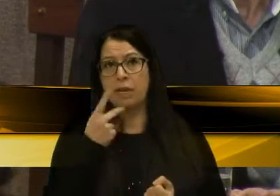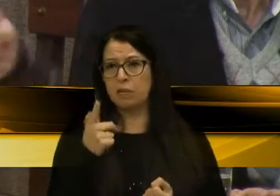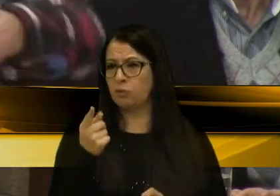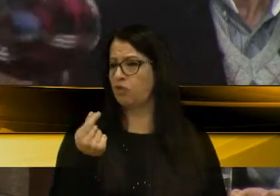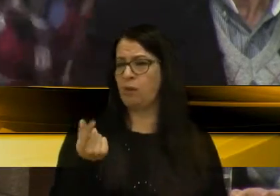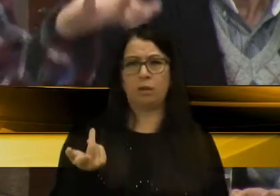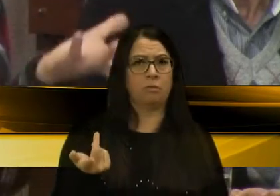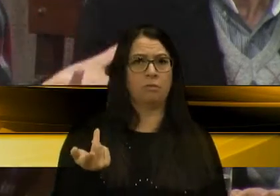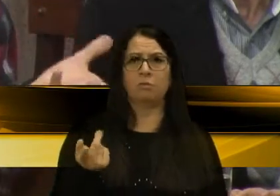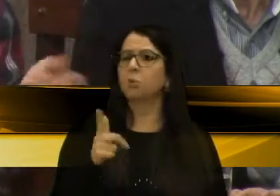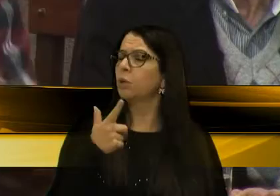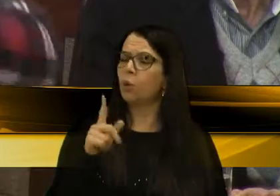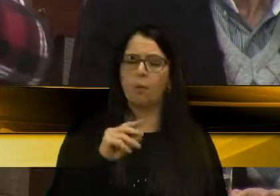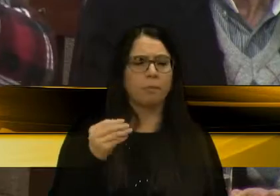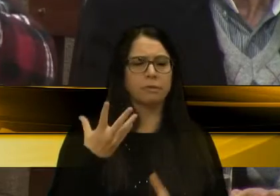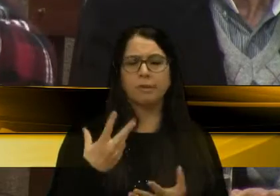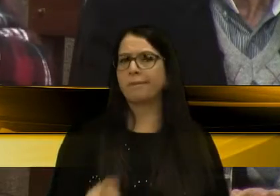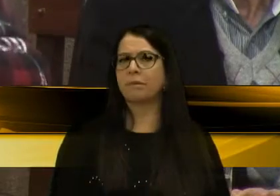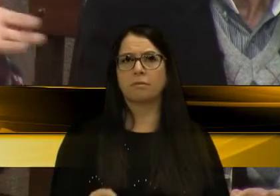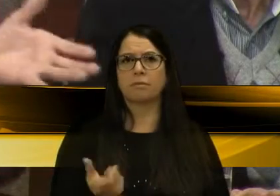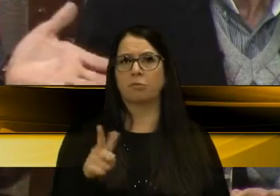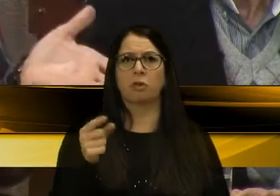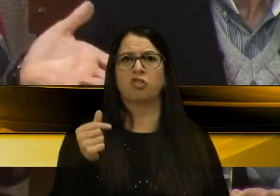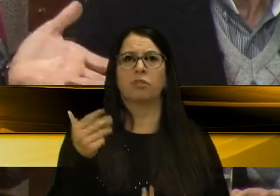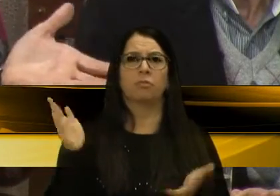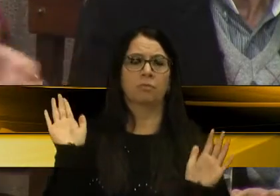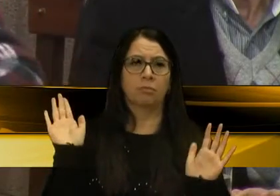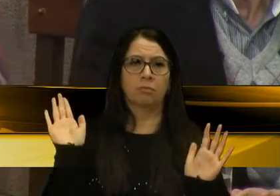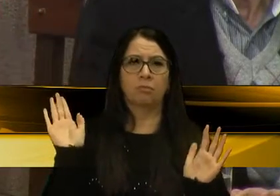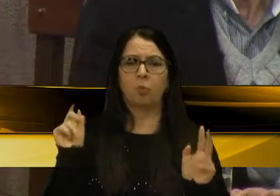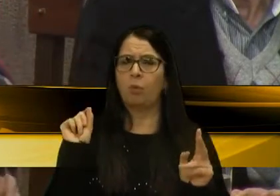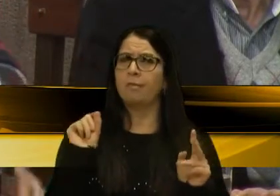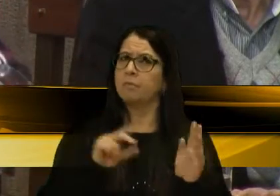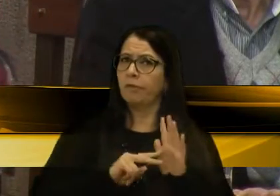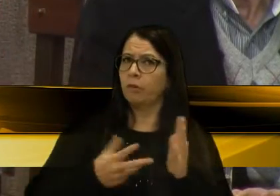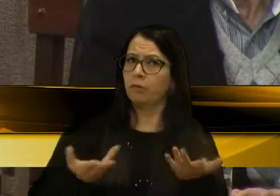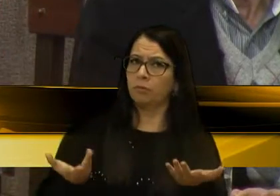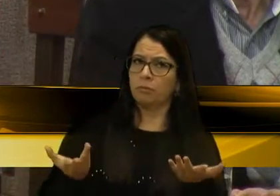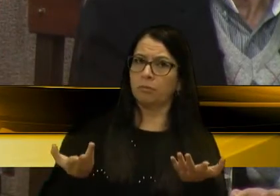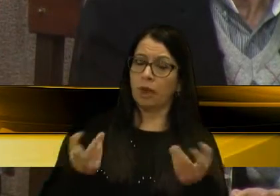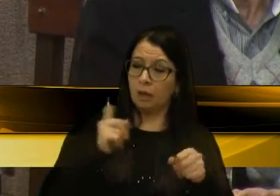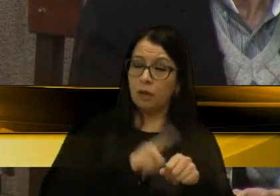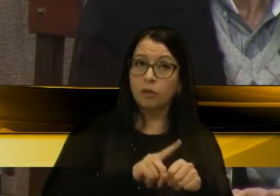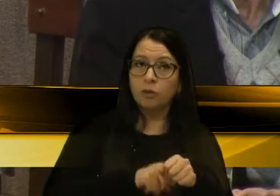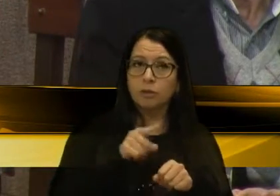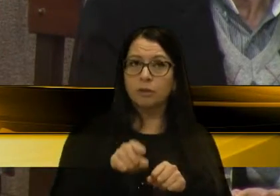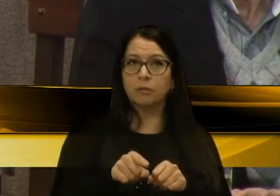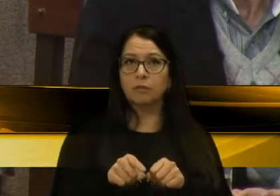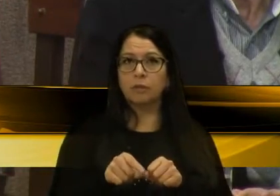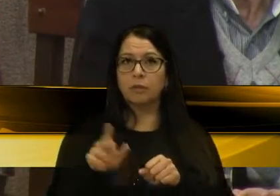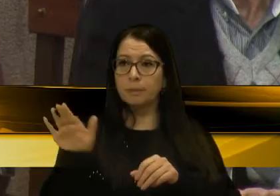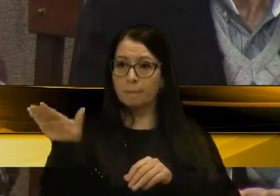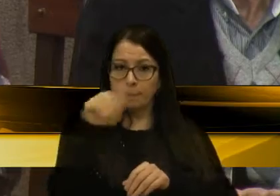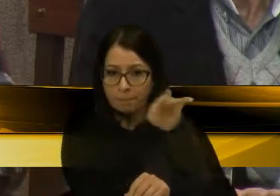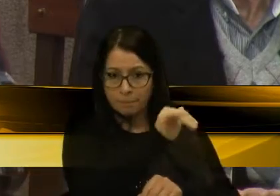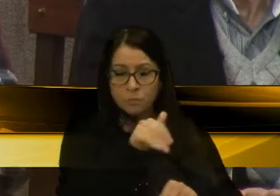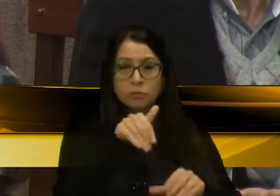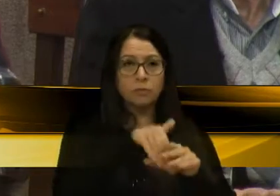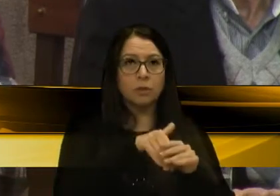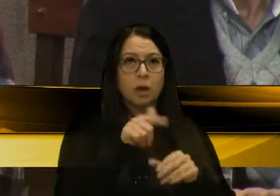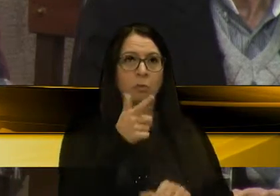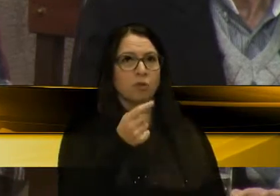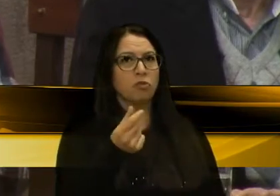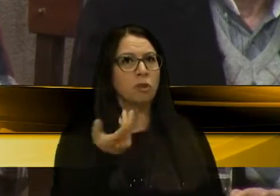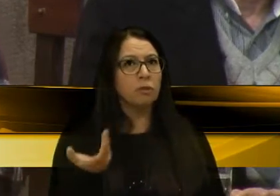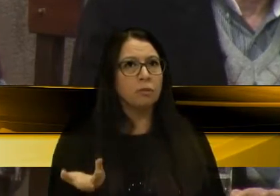dinheiro, isso aí não dá mais para aceitar, não tem dinheiro. O que é isso? Mas, então, na hora de vir a catar voto, tem que dizer, não tem